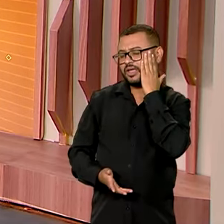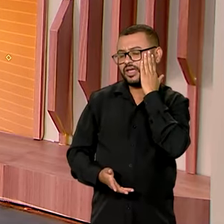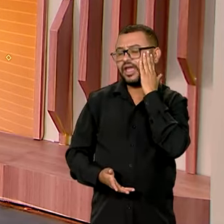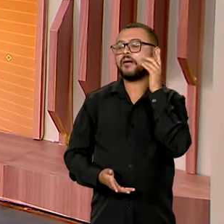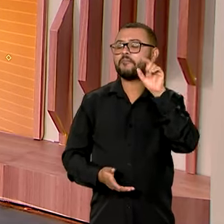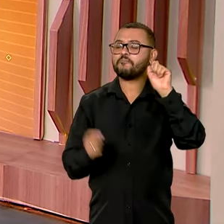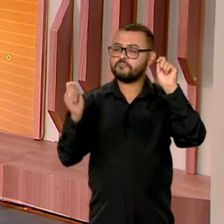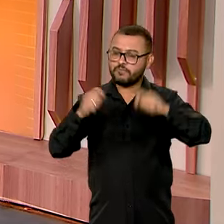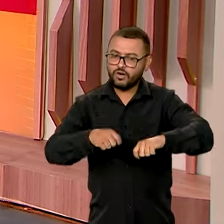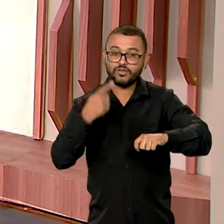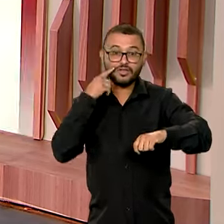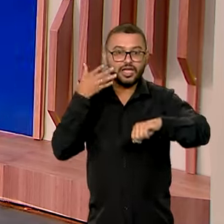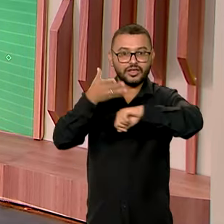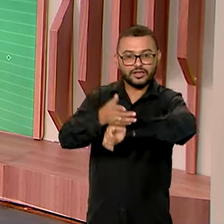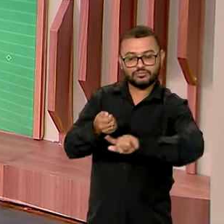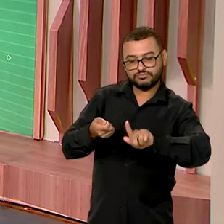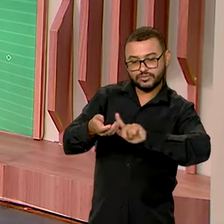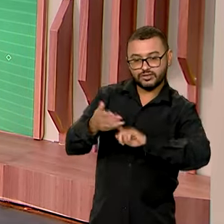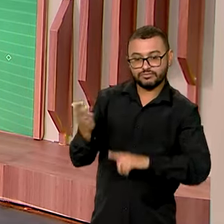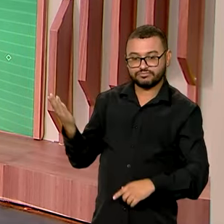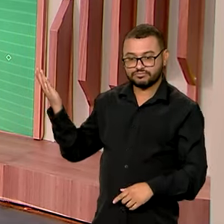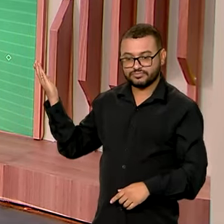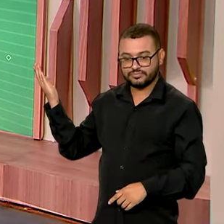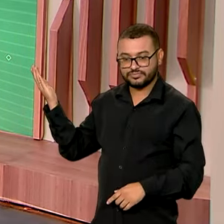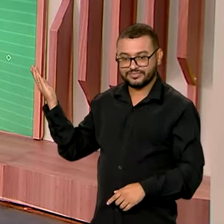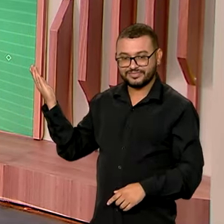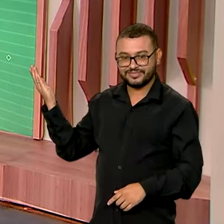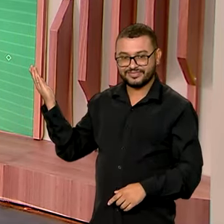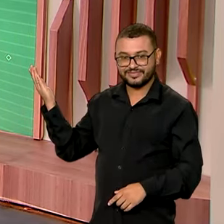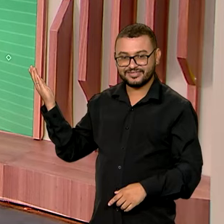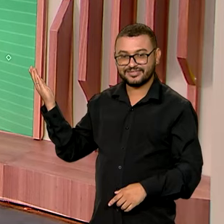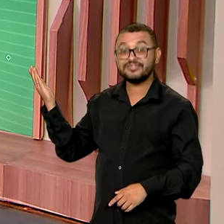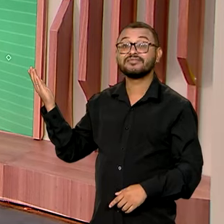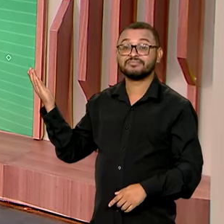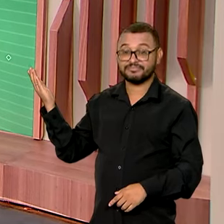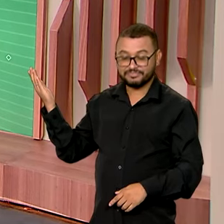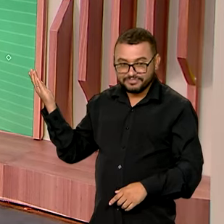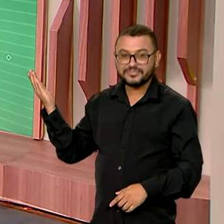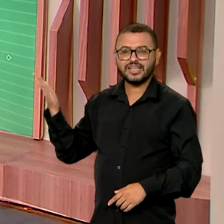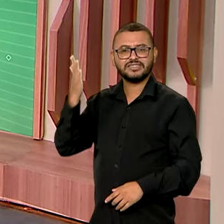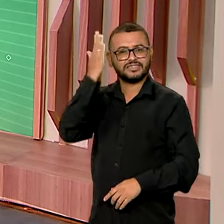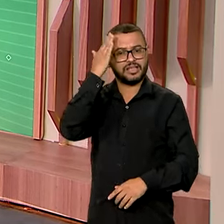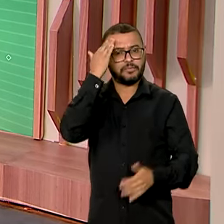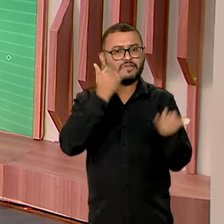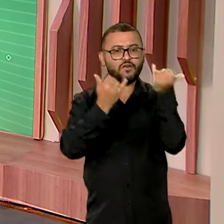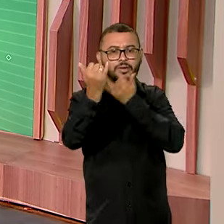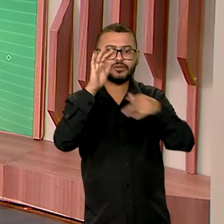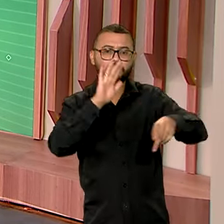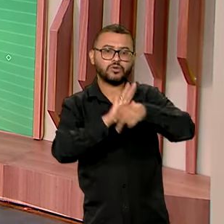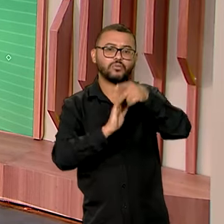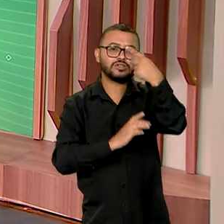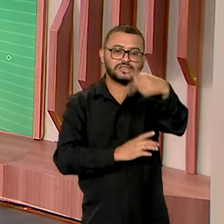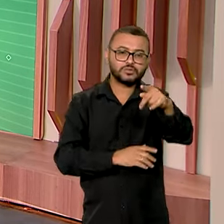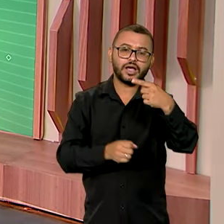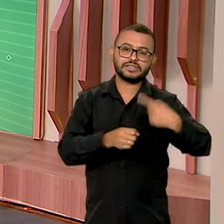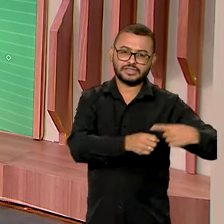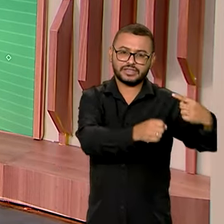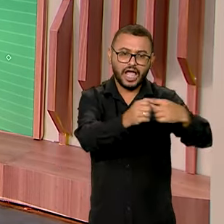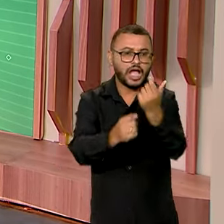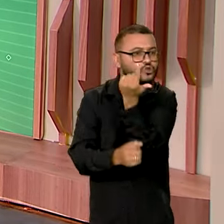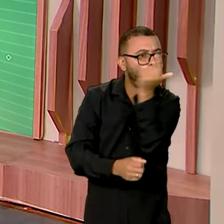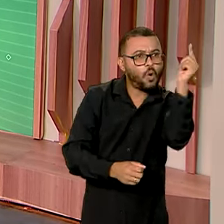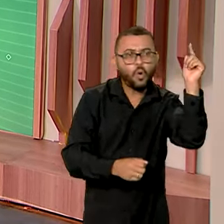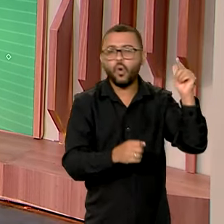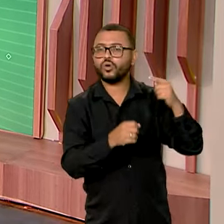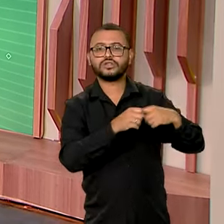que basta acessar gov.br barra comunica.br para saber sobre o seu município, outra cidade,